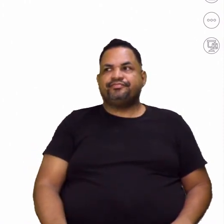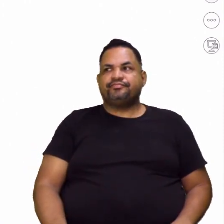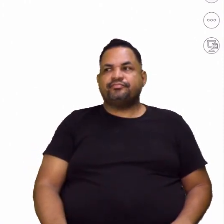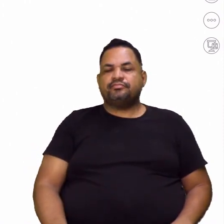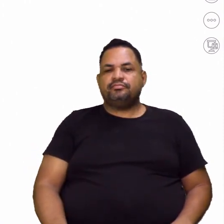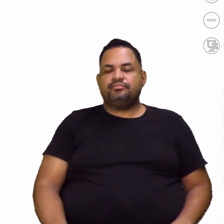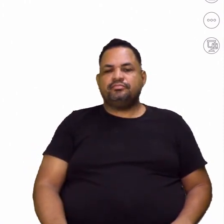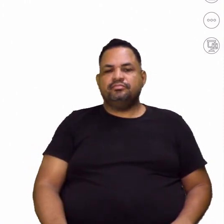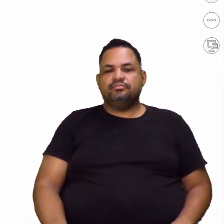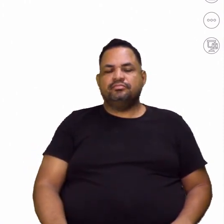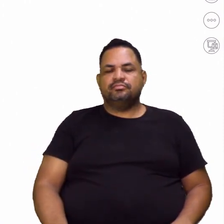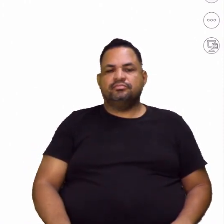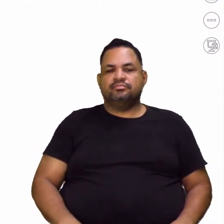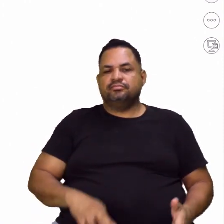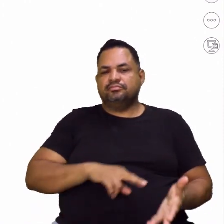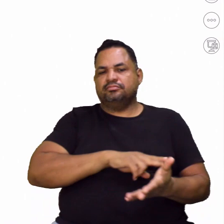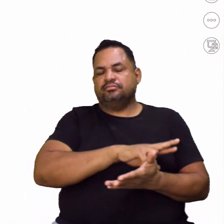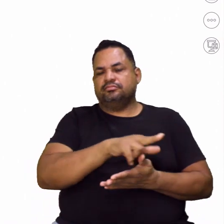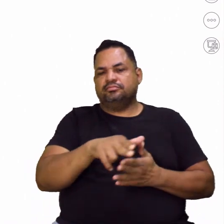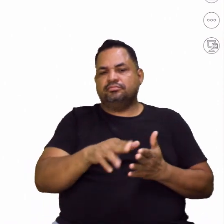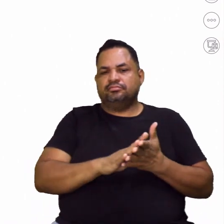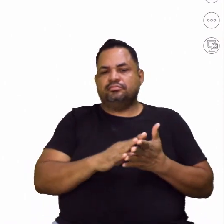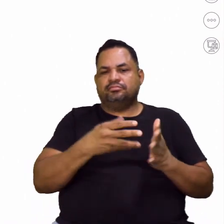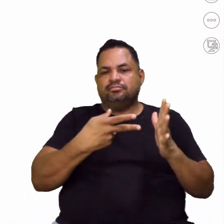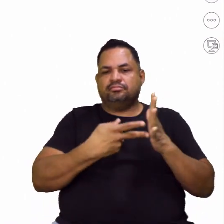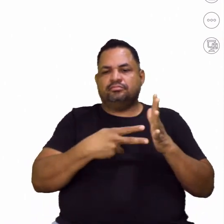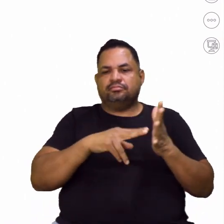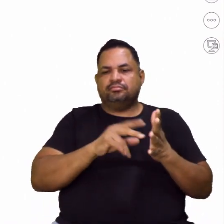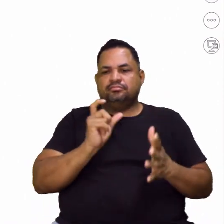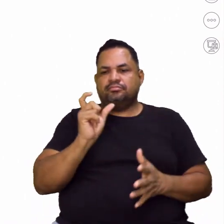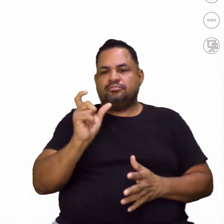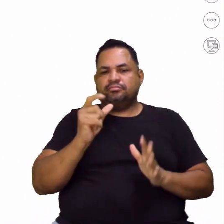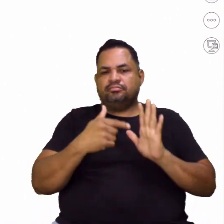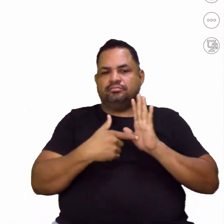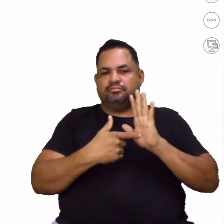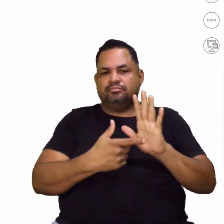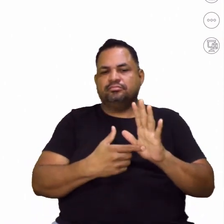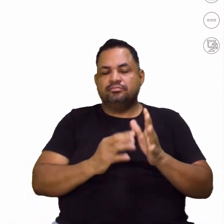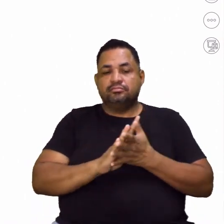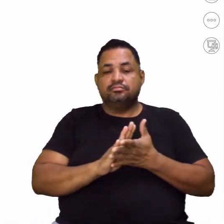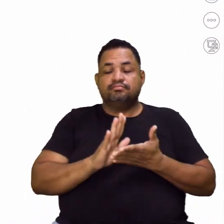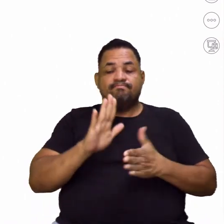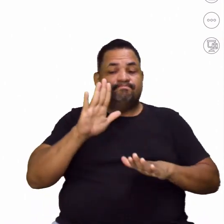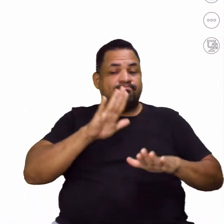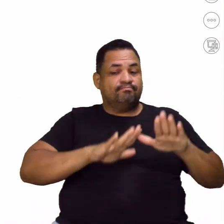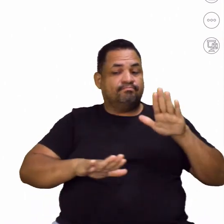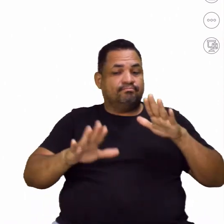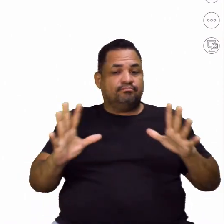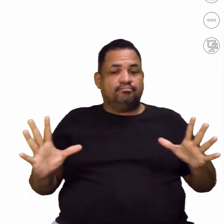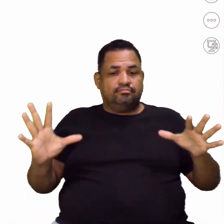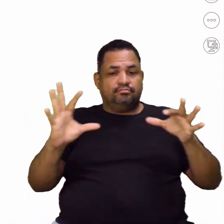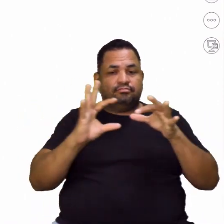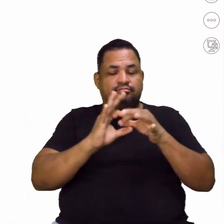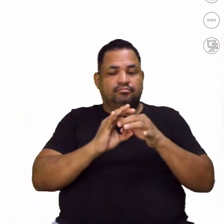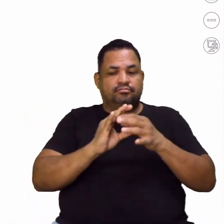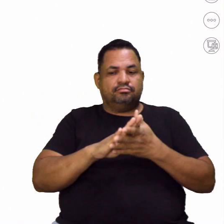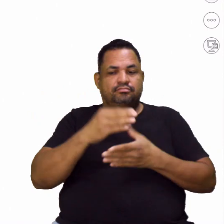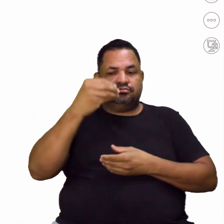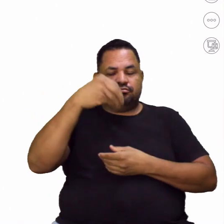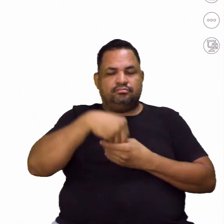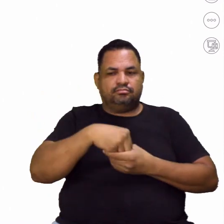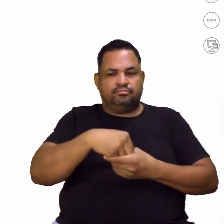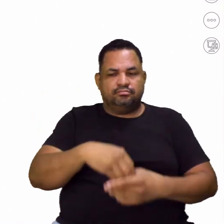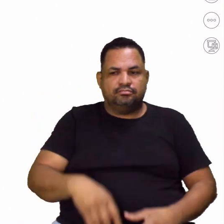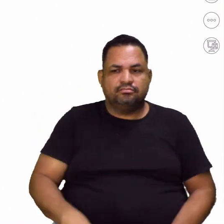É a multiplicidade de sentido que uma palavra pode apresentar dependendo do contexto em